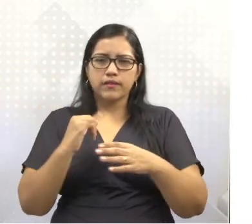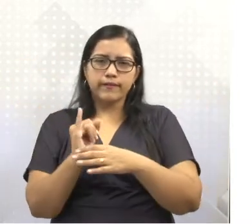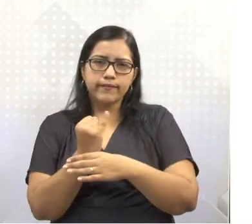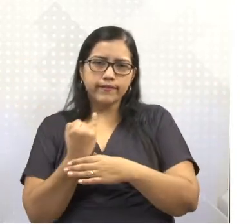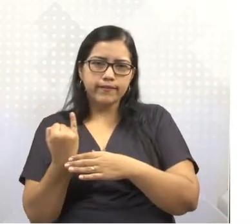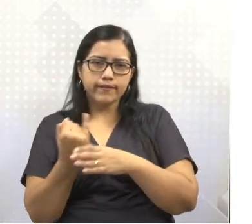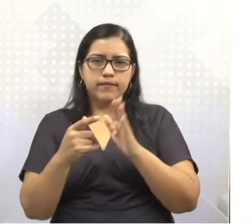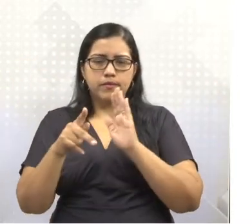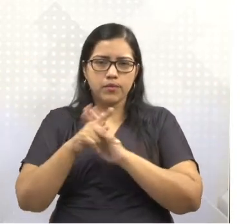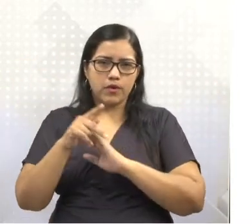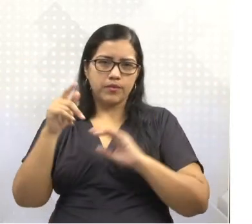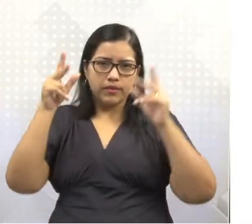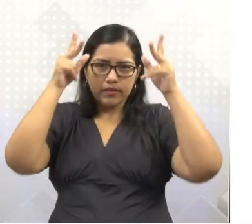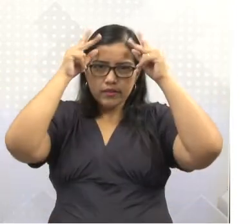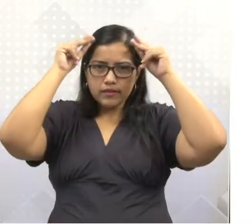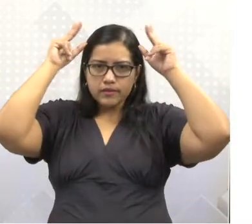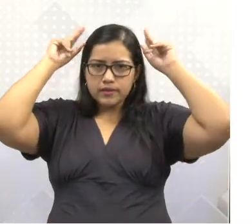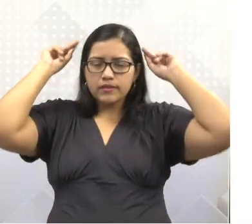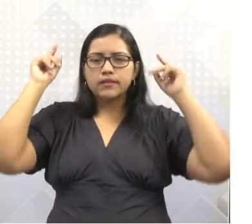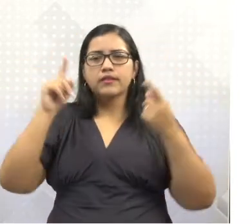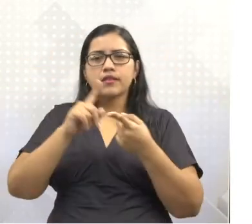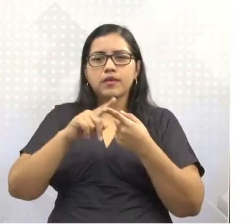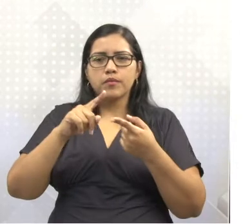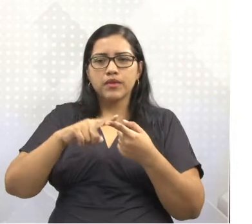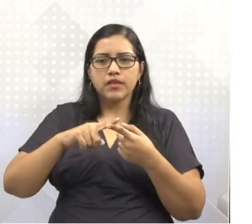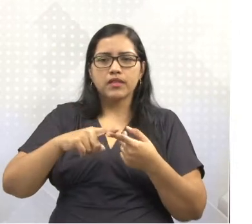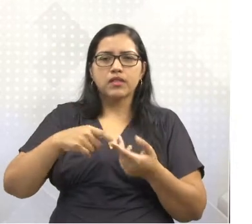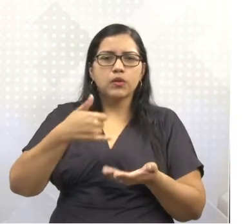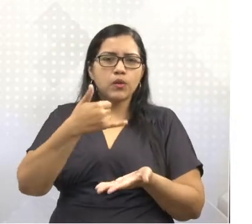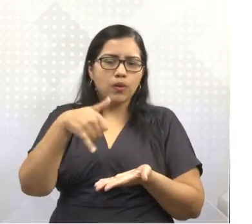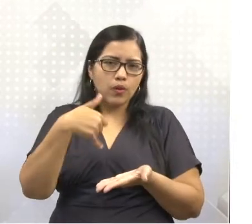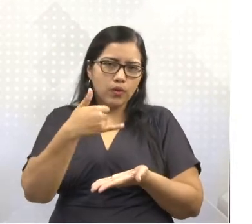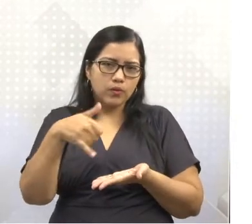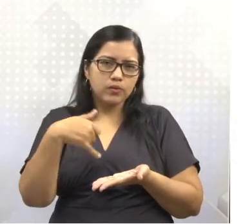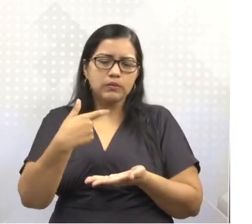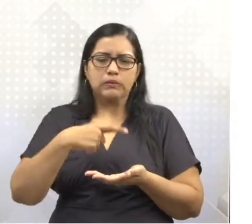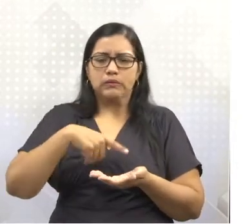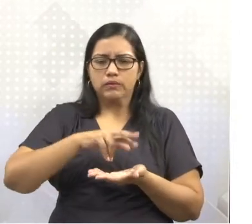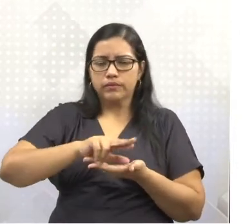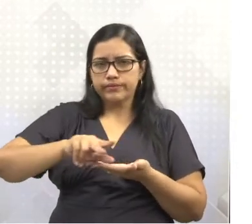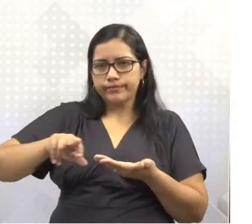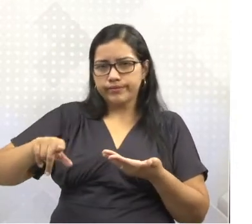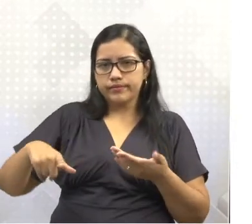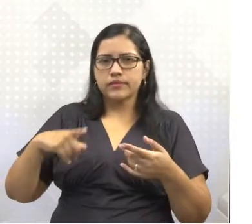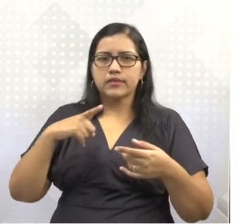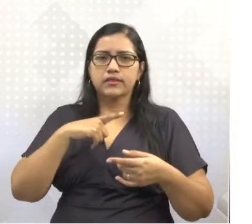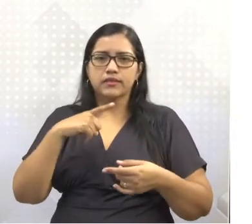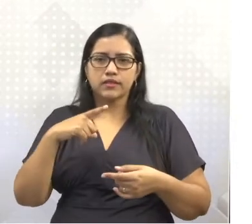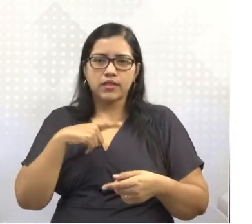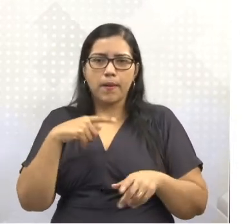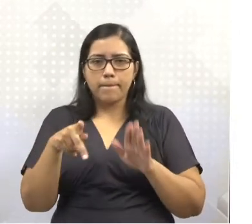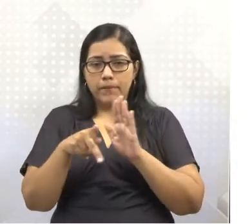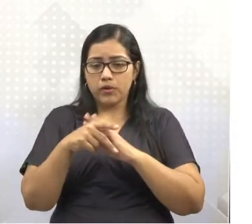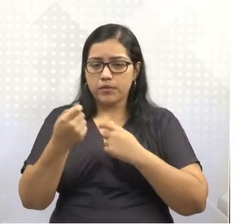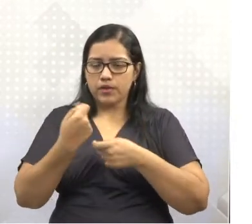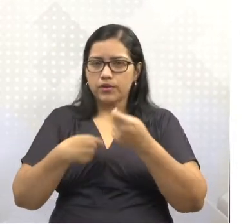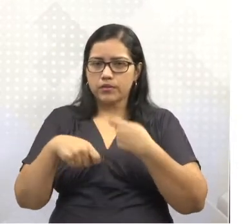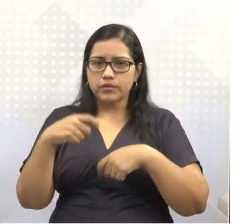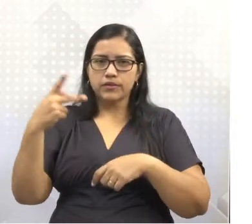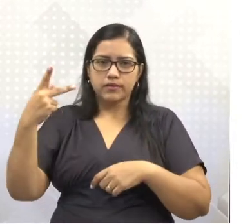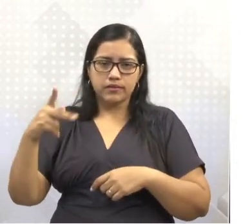também devido ao azeite, entre outros produtos que estão presentes na economia deles.